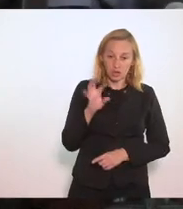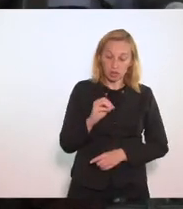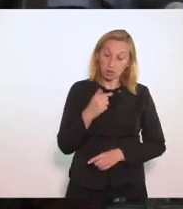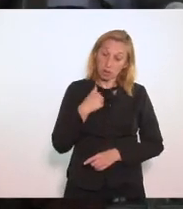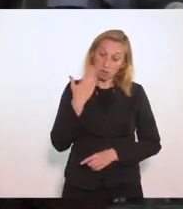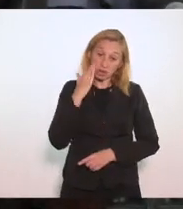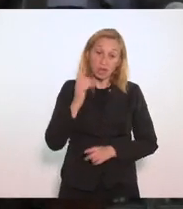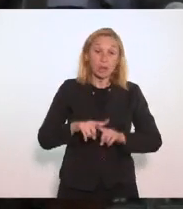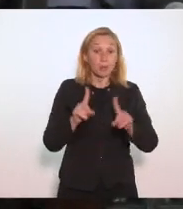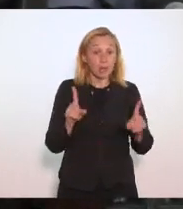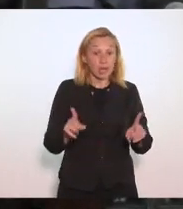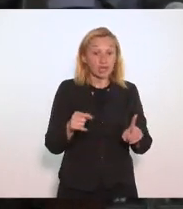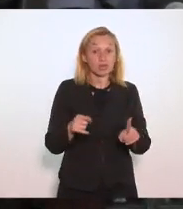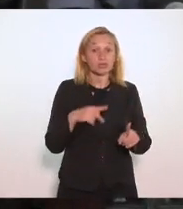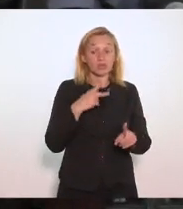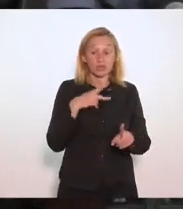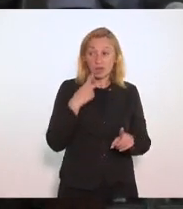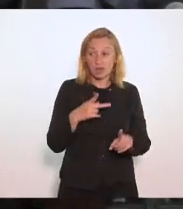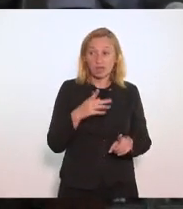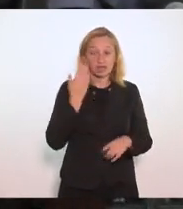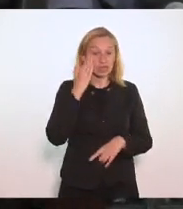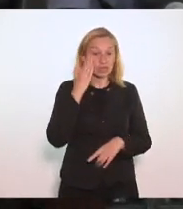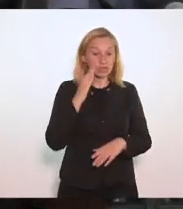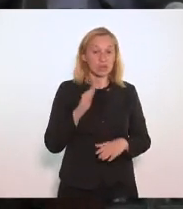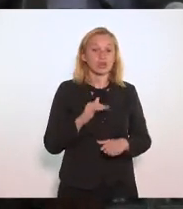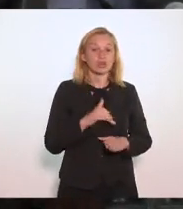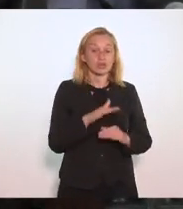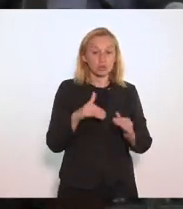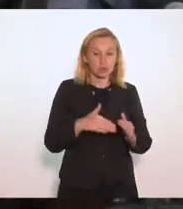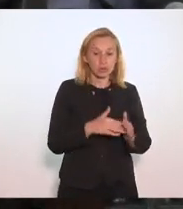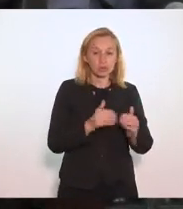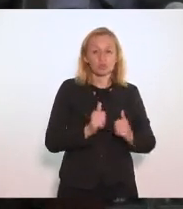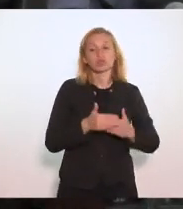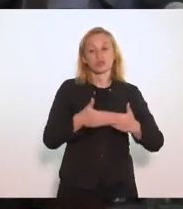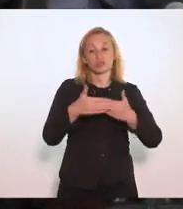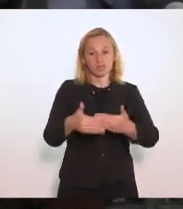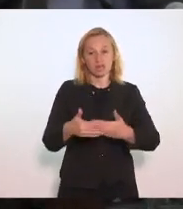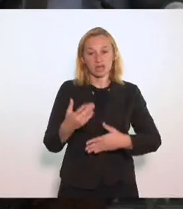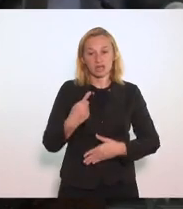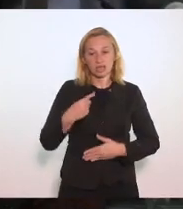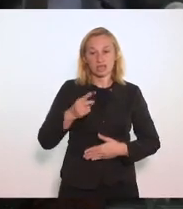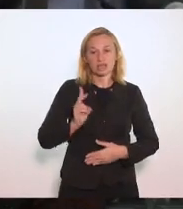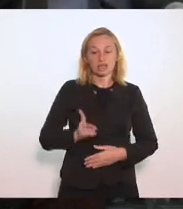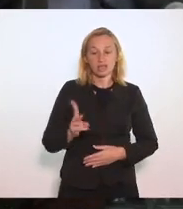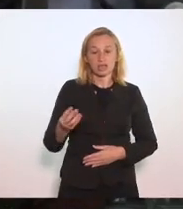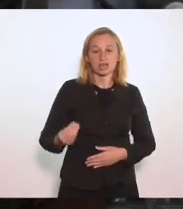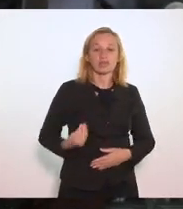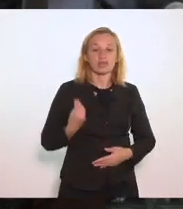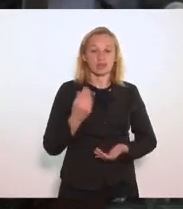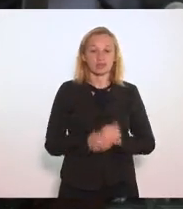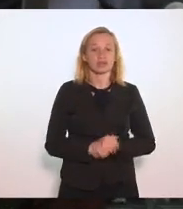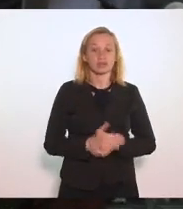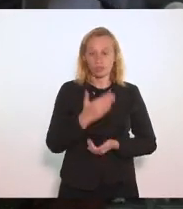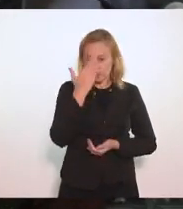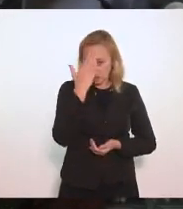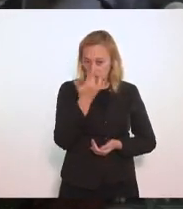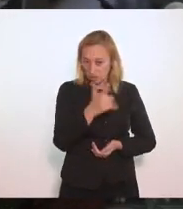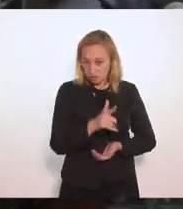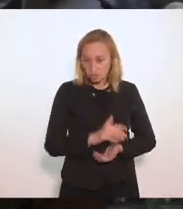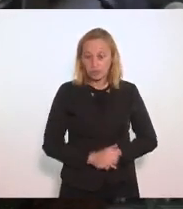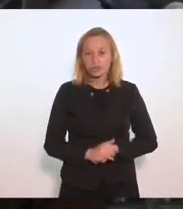Mas como eu disse É uma casa de entendimento Vamos avançar Vamos para frente Ok Mais uma vez Obrigado